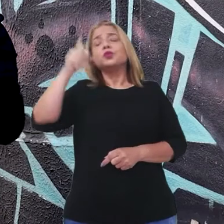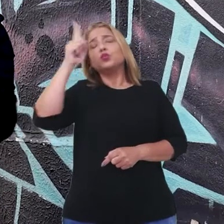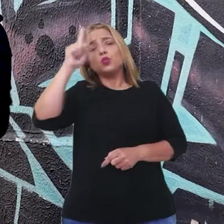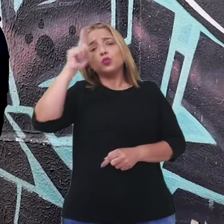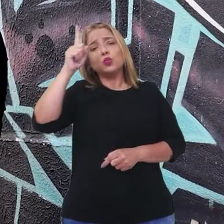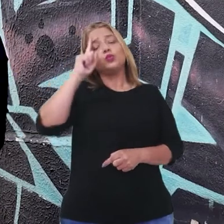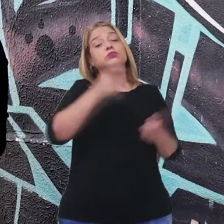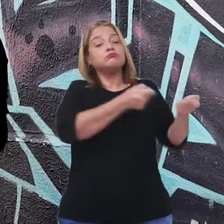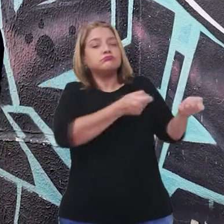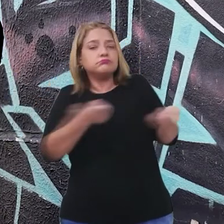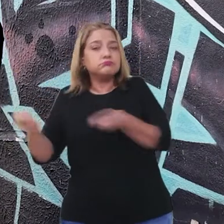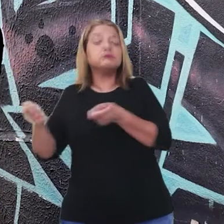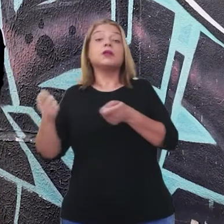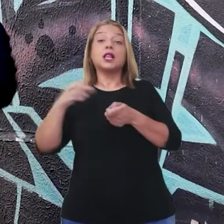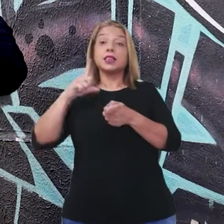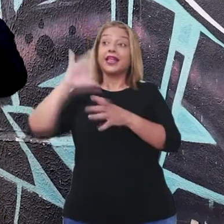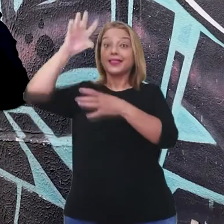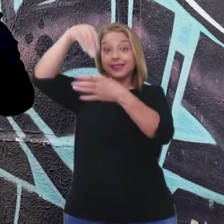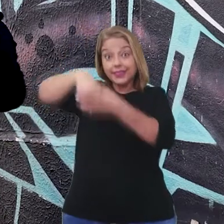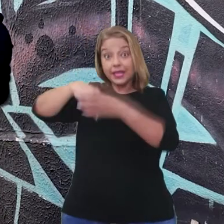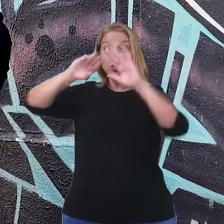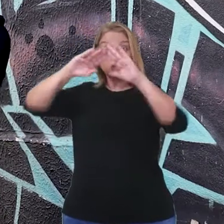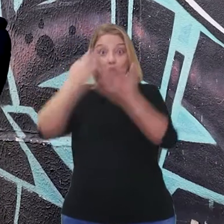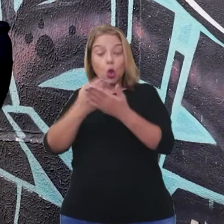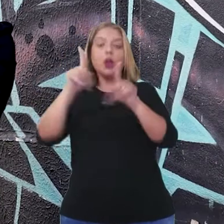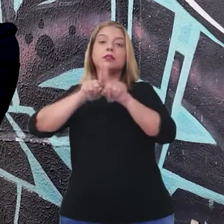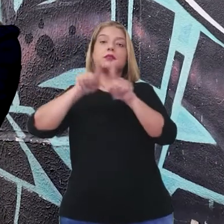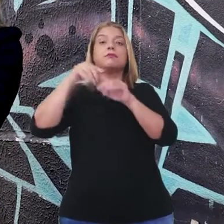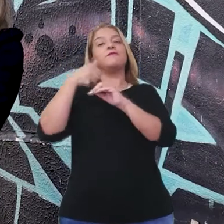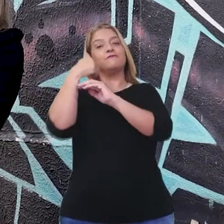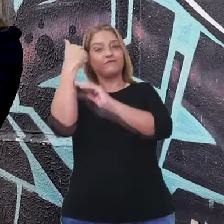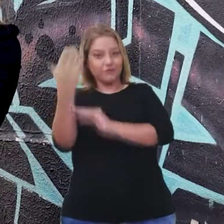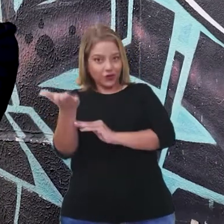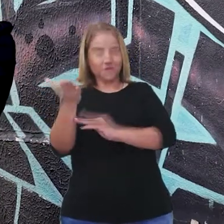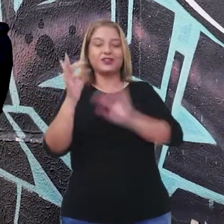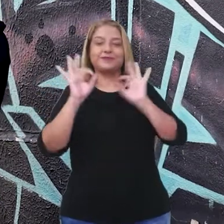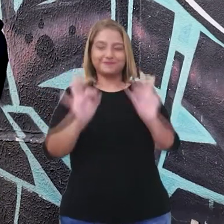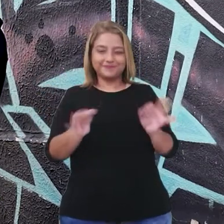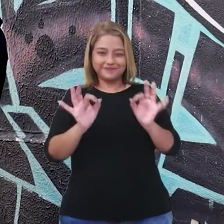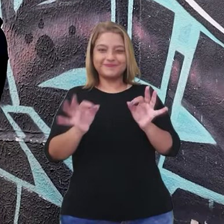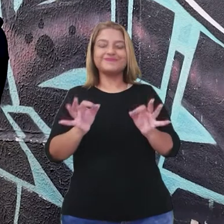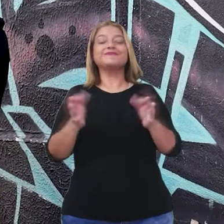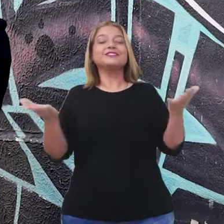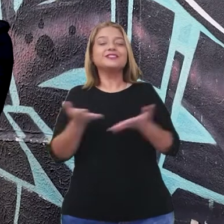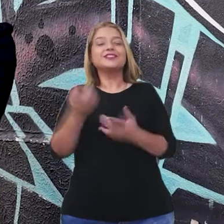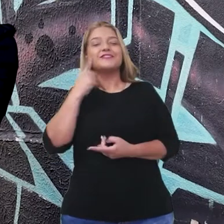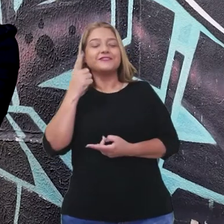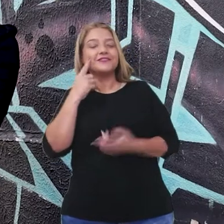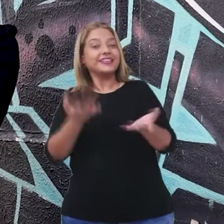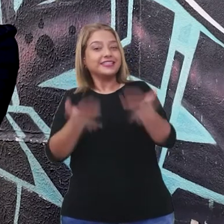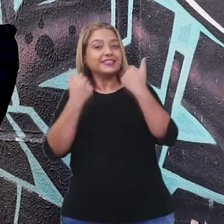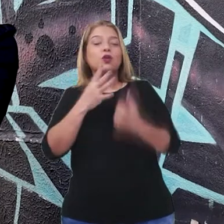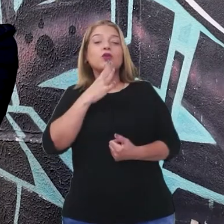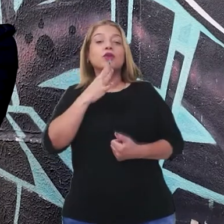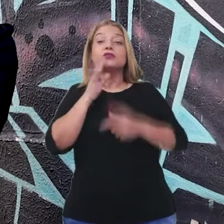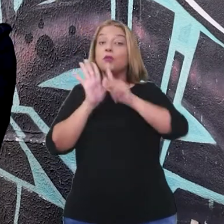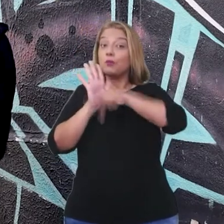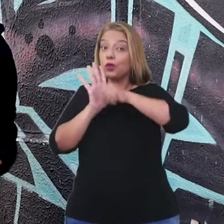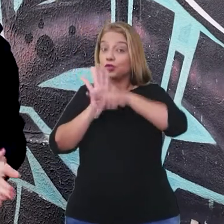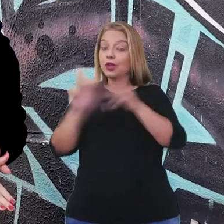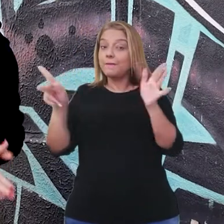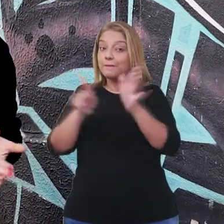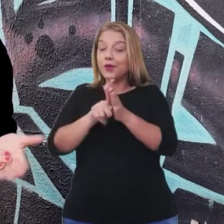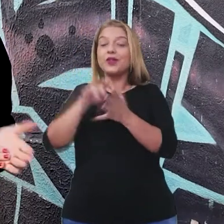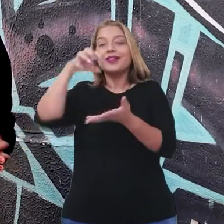cotidianamente, dentro e fora das unidades educacionais, hein? Sim, pro Isabel! Então, vamos lá, pessoal! Vamos